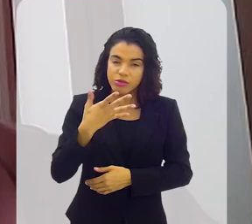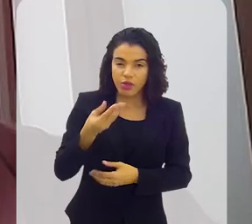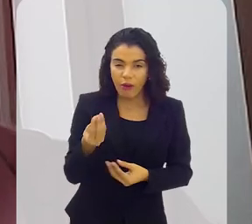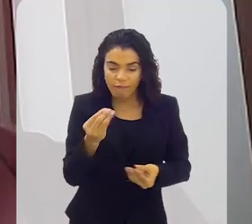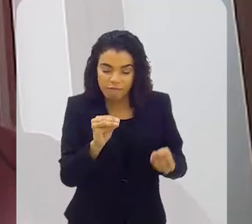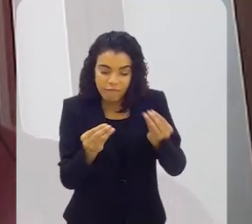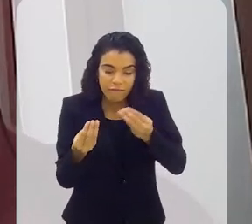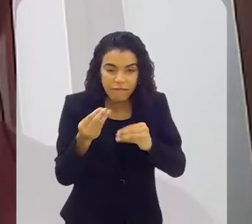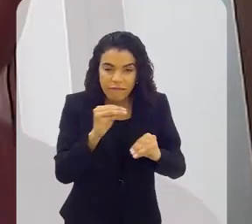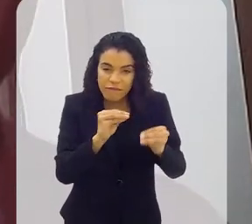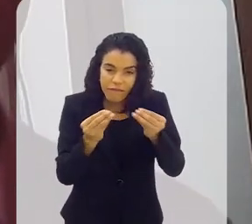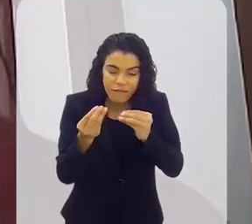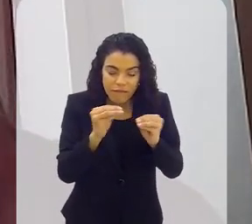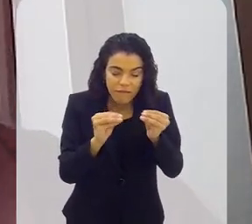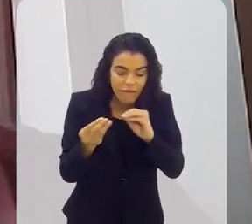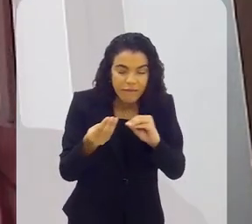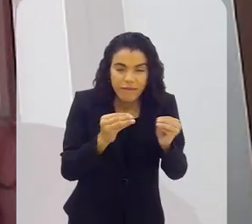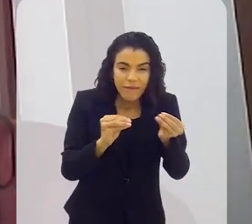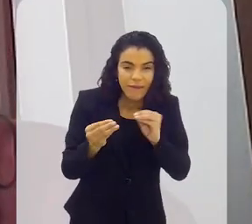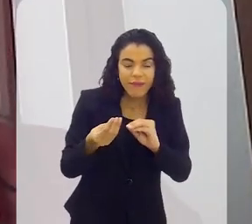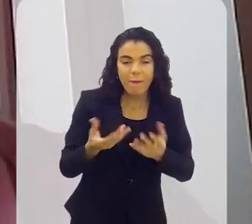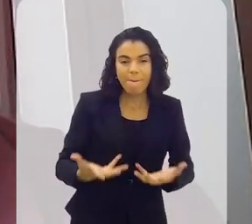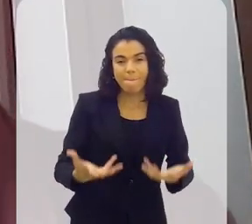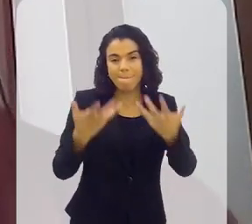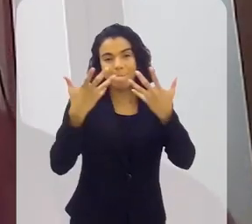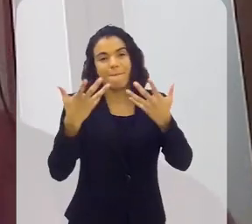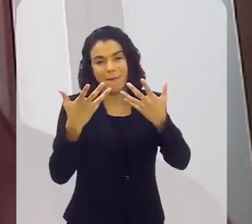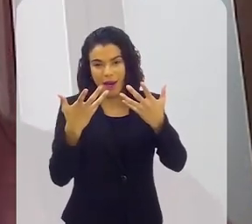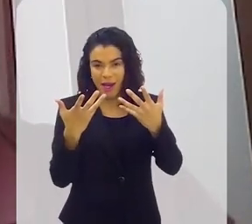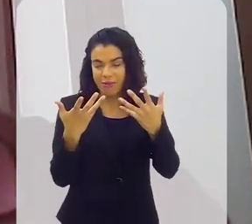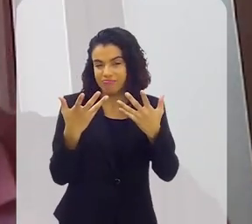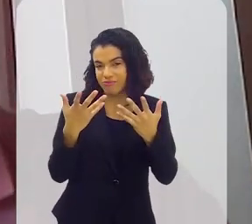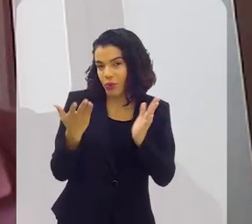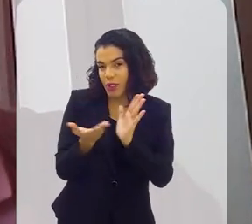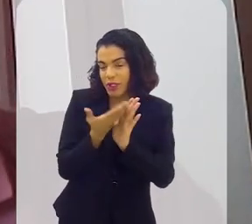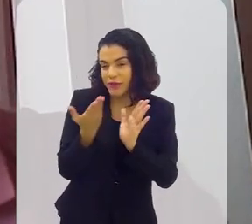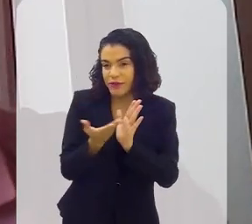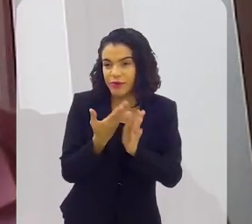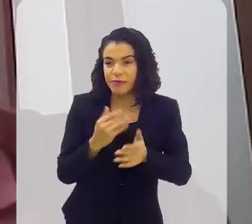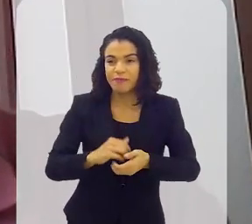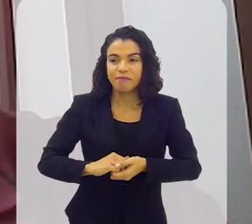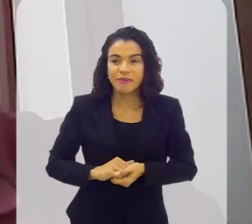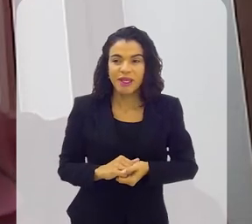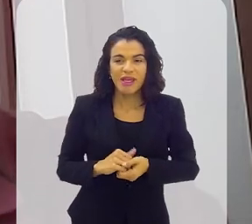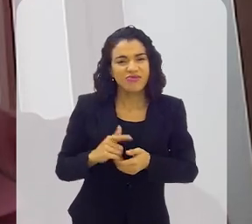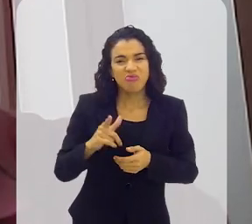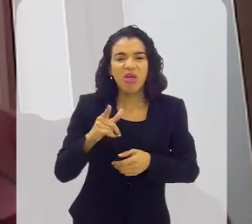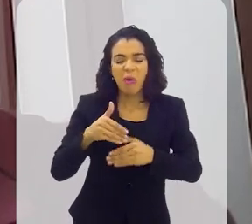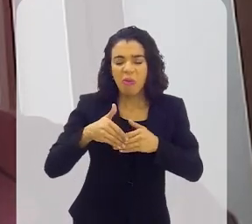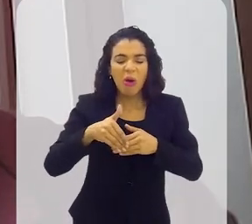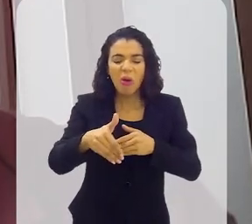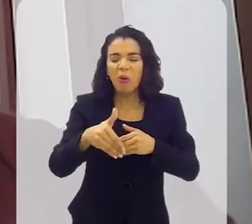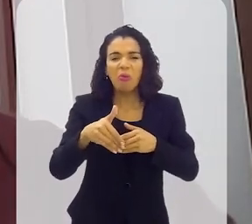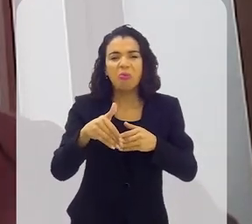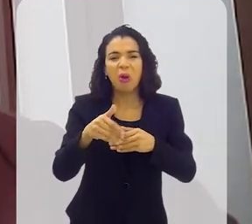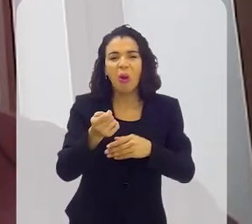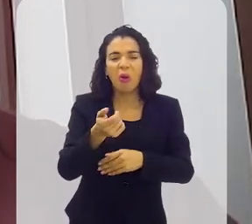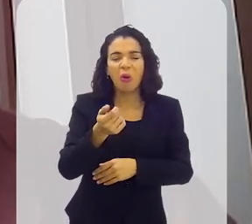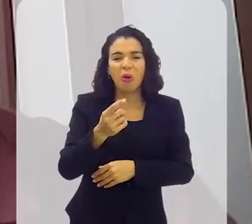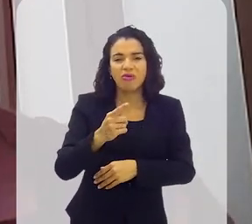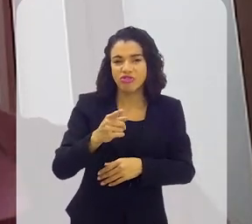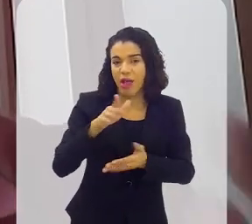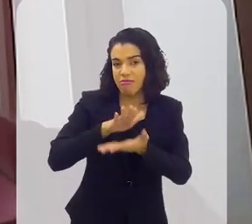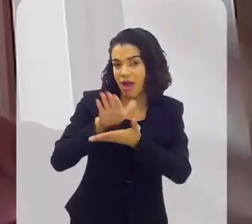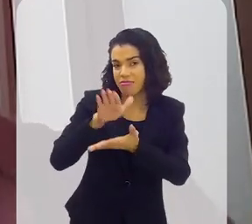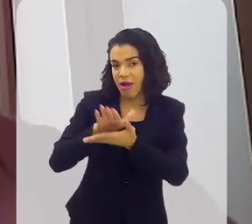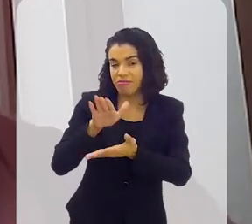no molho ali a cebolinha e tal. Pau, ketchup, fêmea de leite. E em breve ele está na rua.